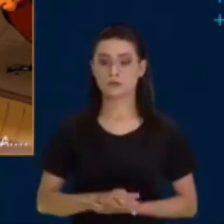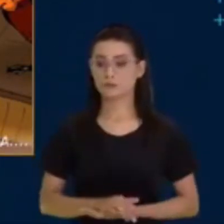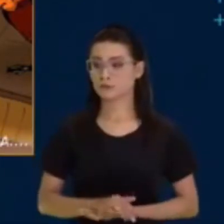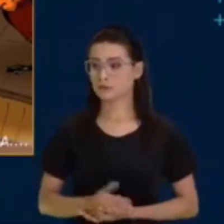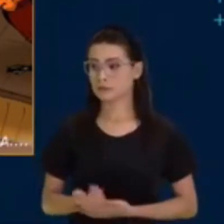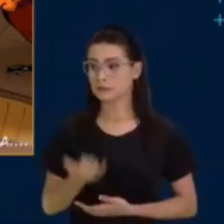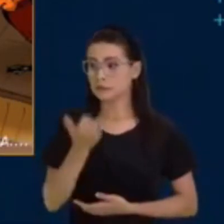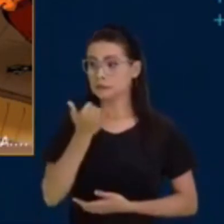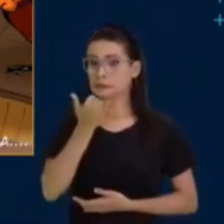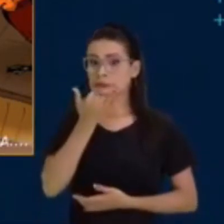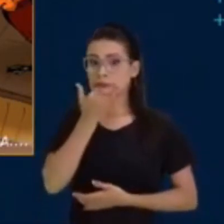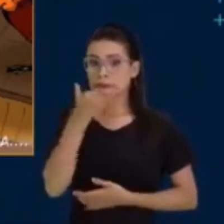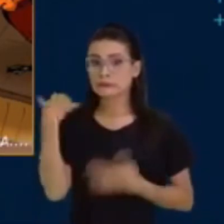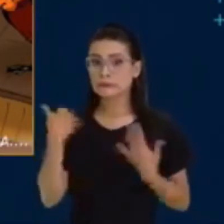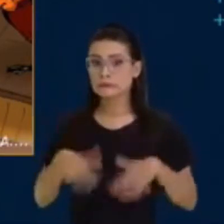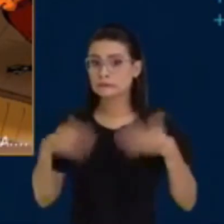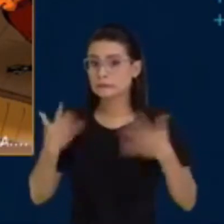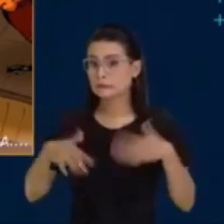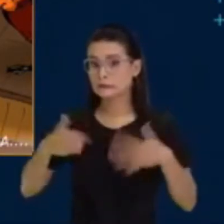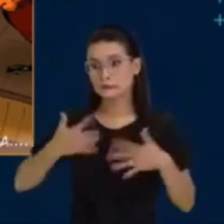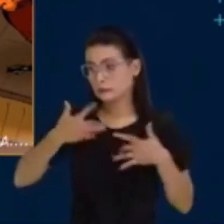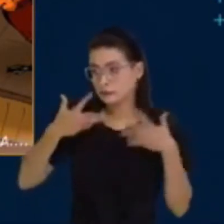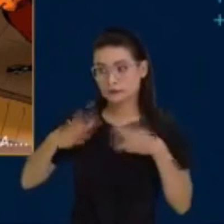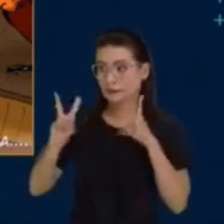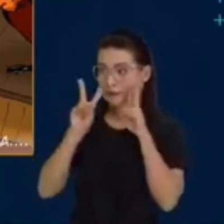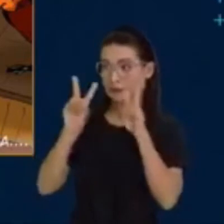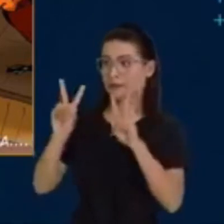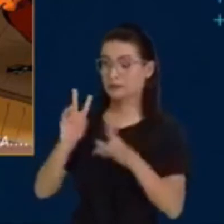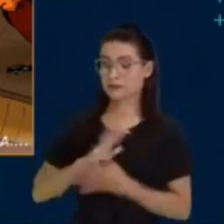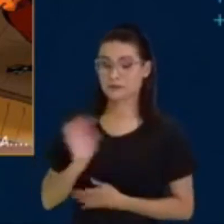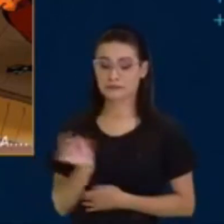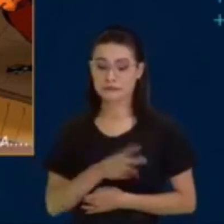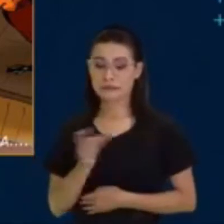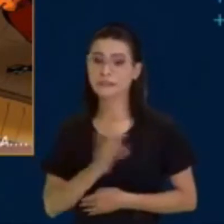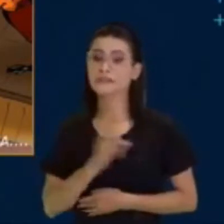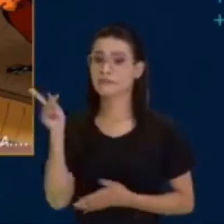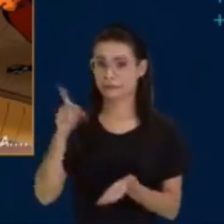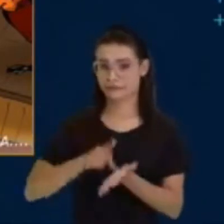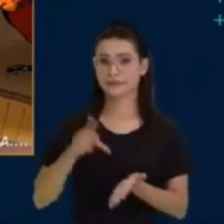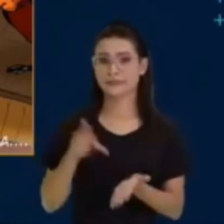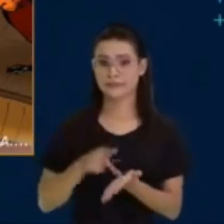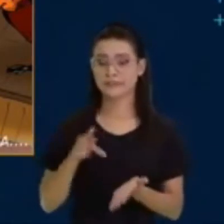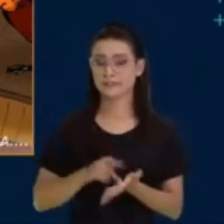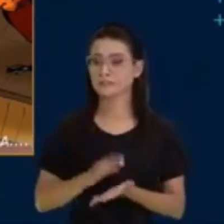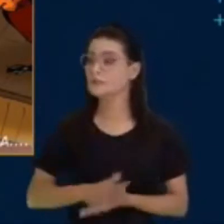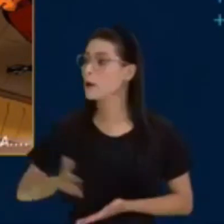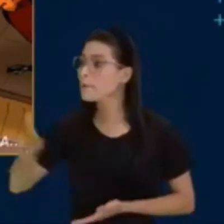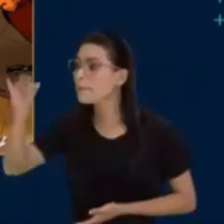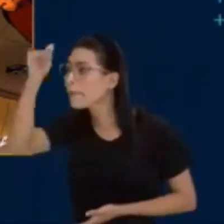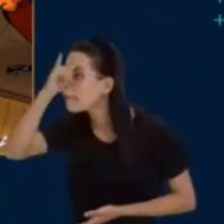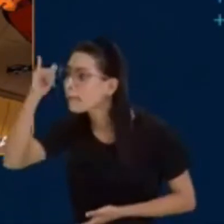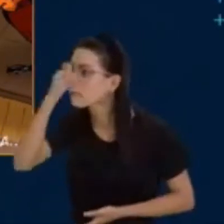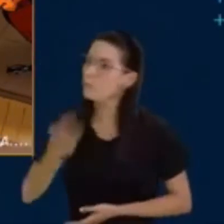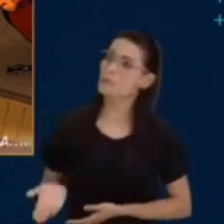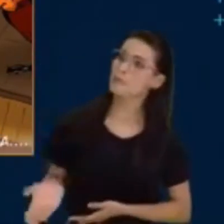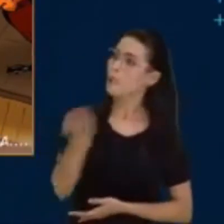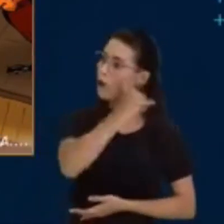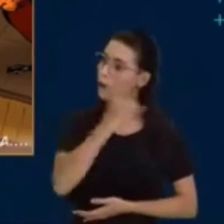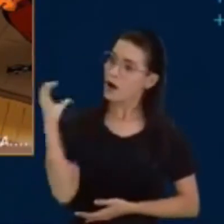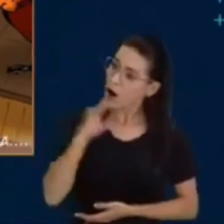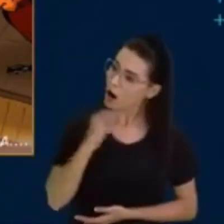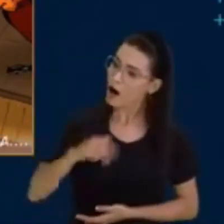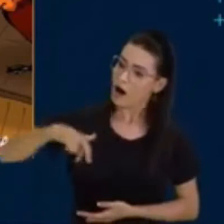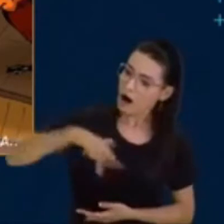com juro. Nem quero ver. Pior. Não fica patetando, pequena. Anda